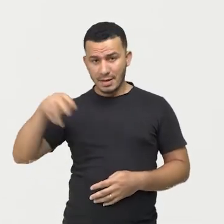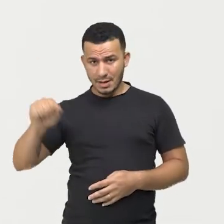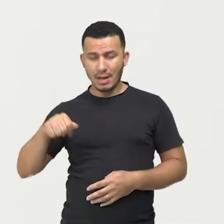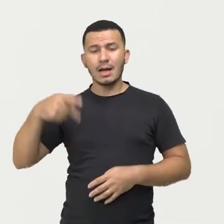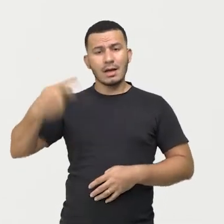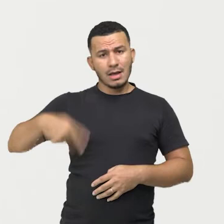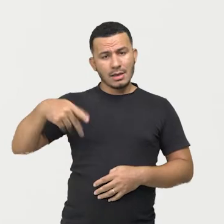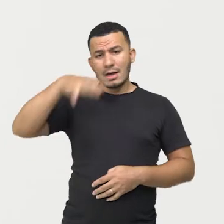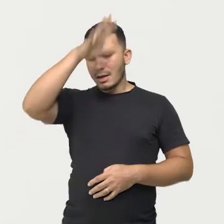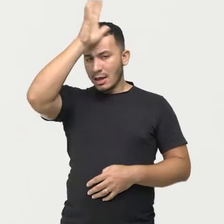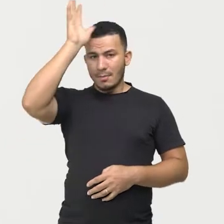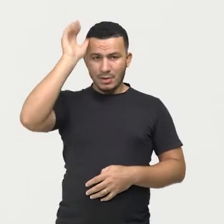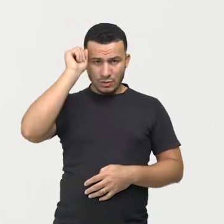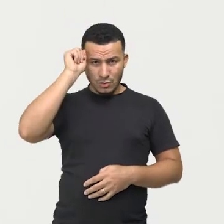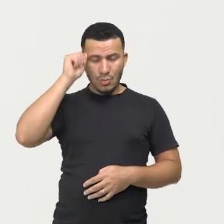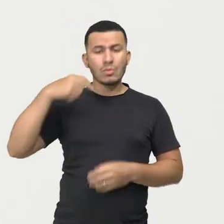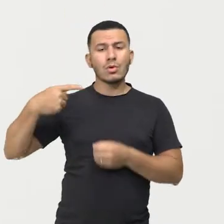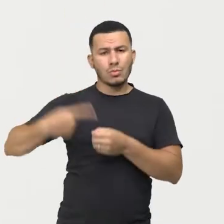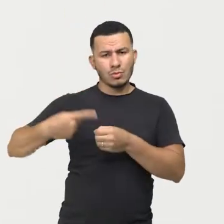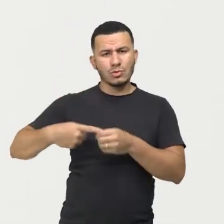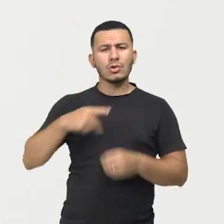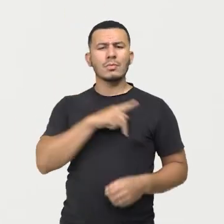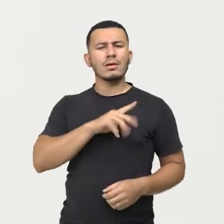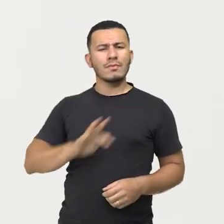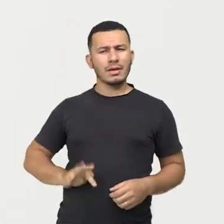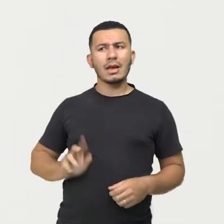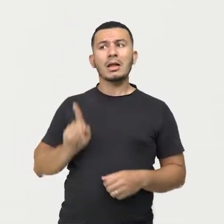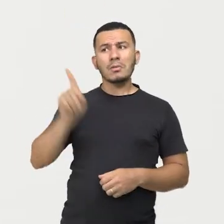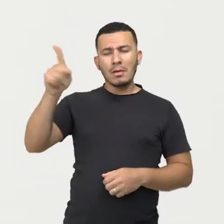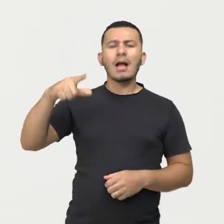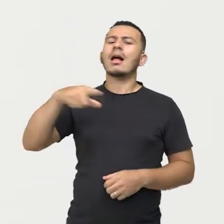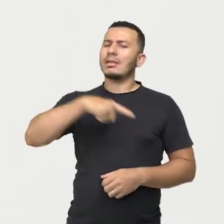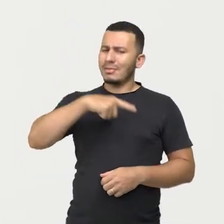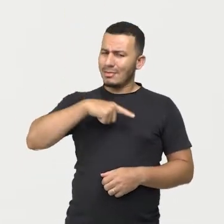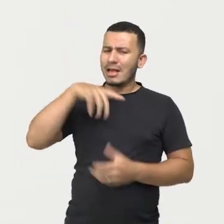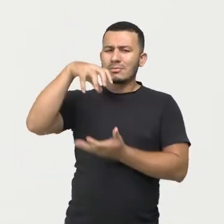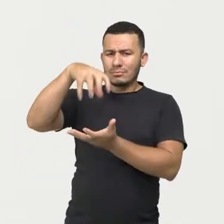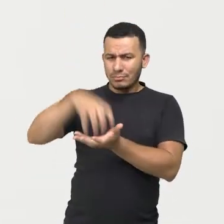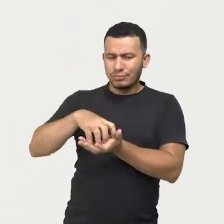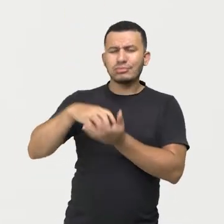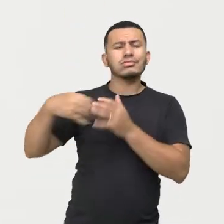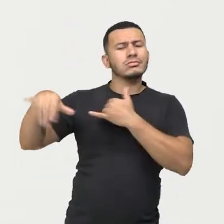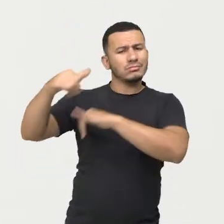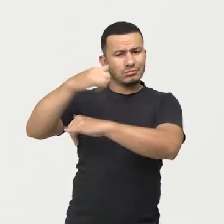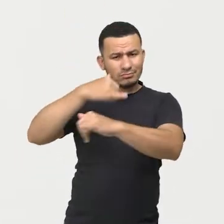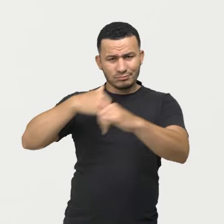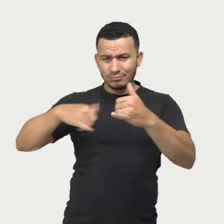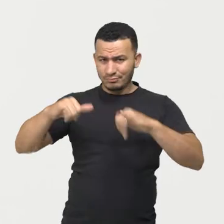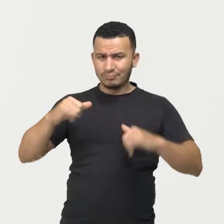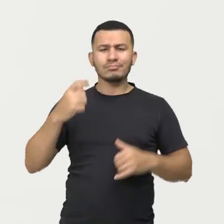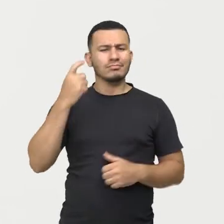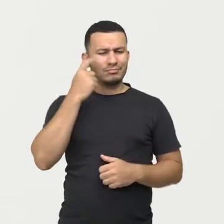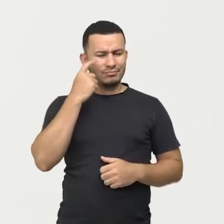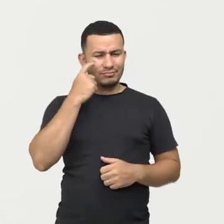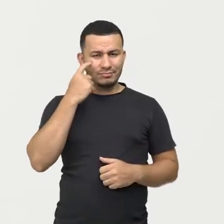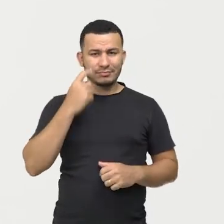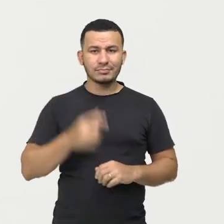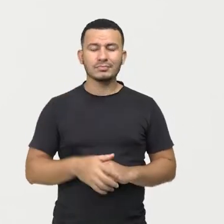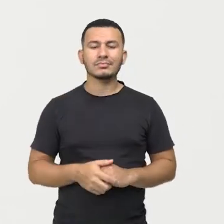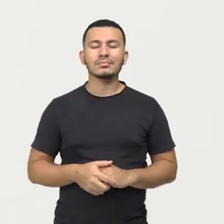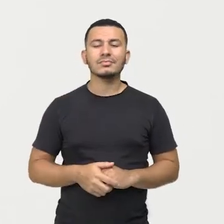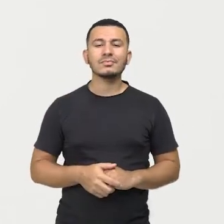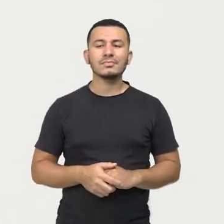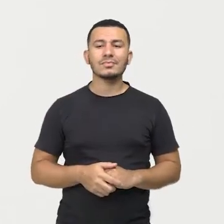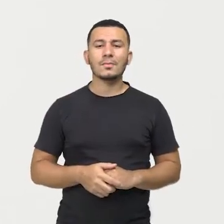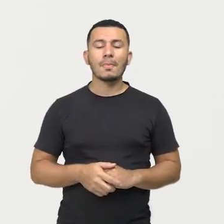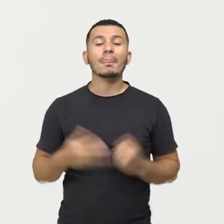no estado do Amazonas, no município de Presidente Figueiredo, que já é o gancho para o nosso próximo conteúdo, que a